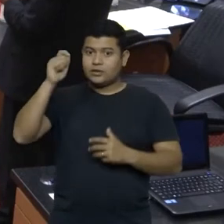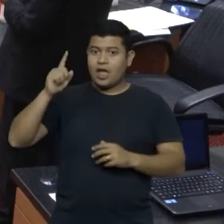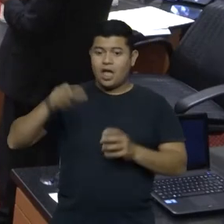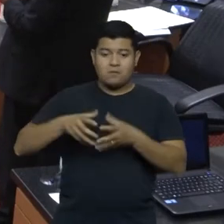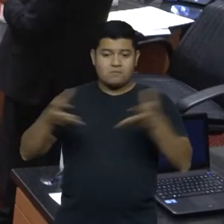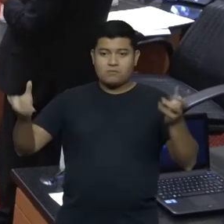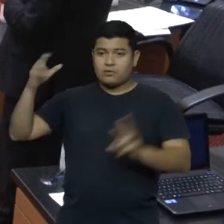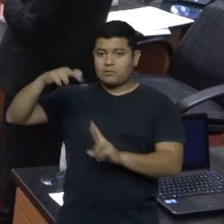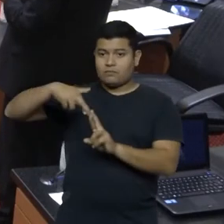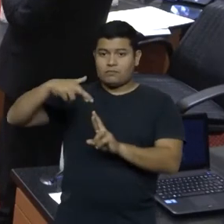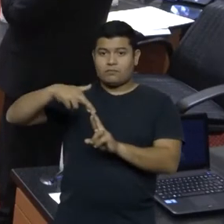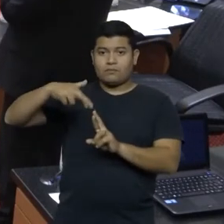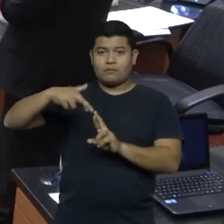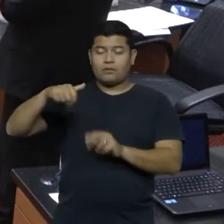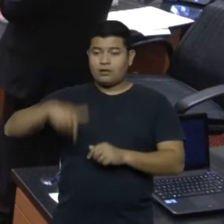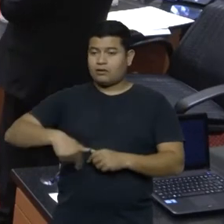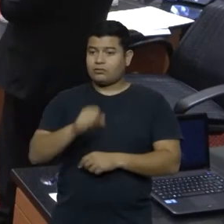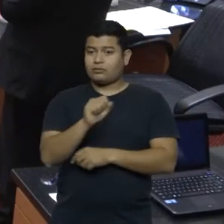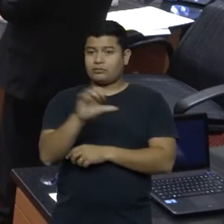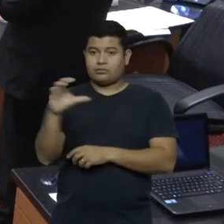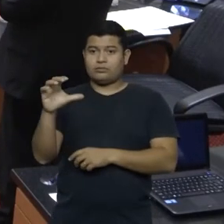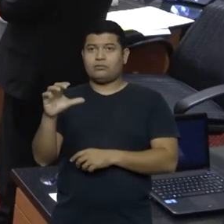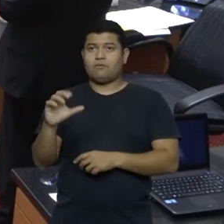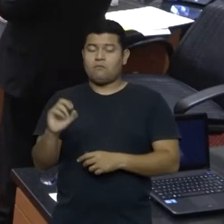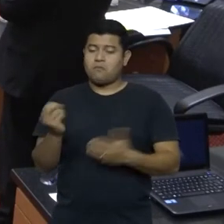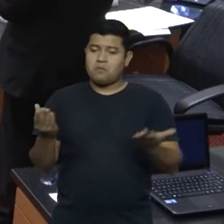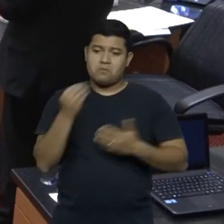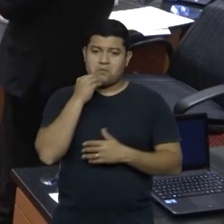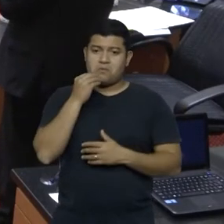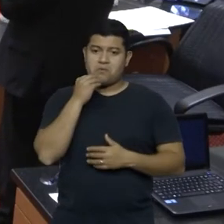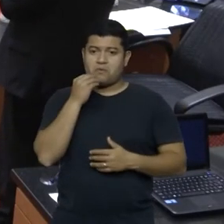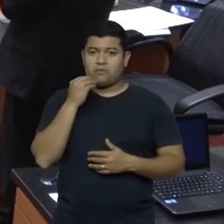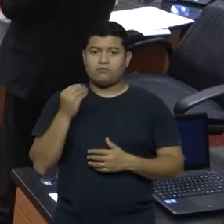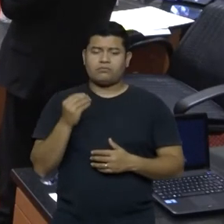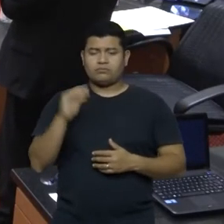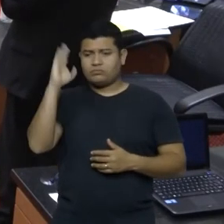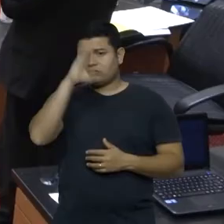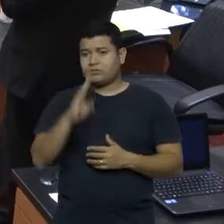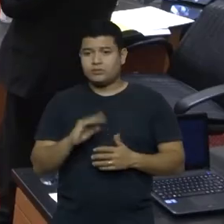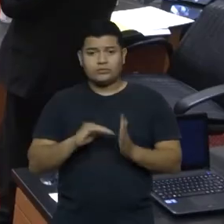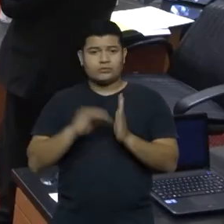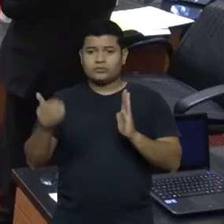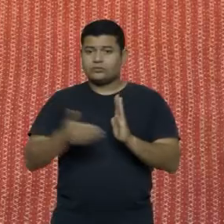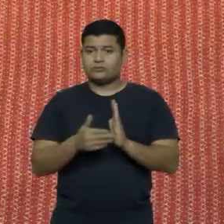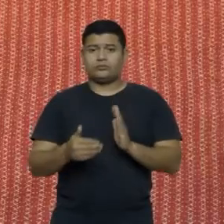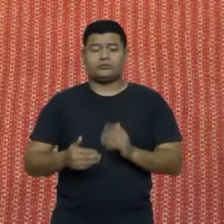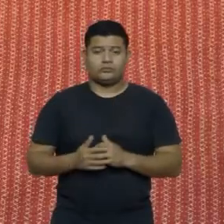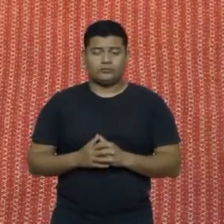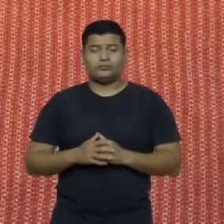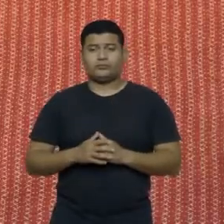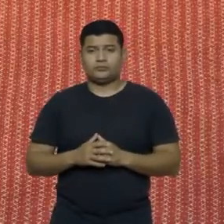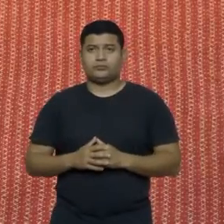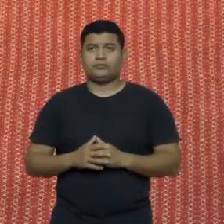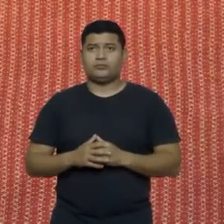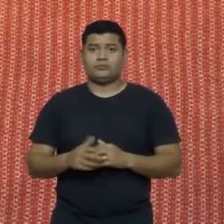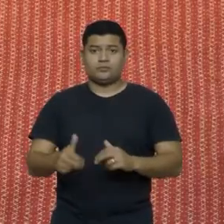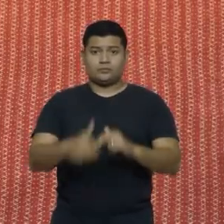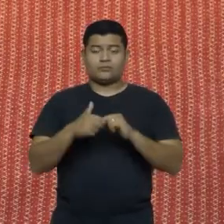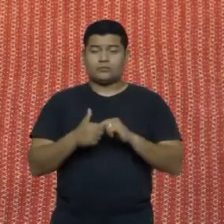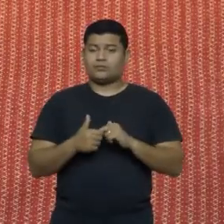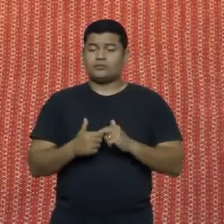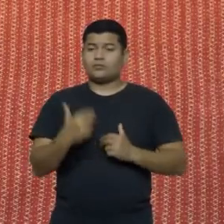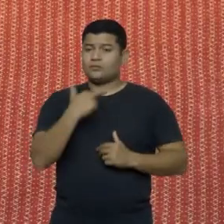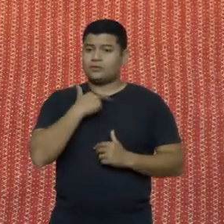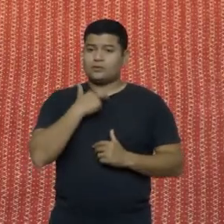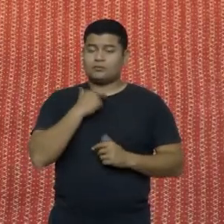festas em Santa Catarina, obviamente, mas também no Brasil. É por isso que não poderiam vocês deixar